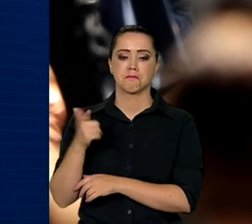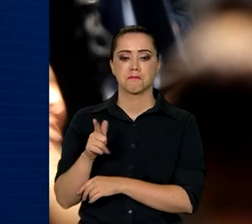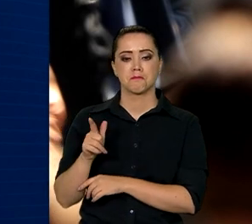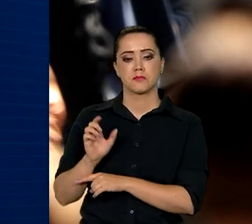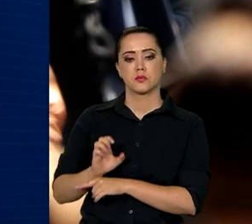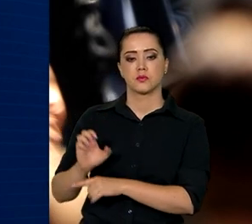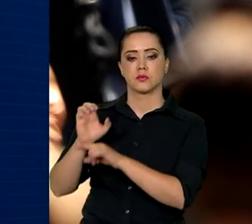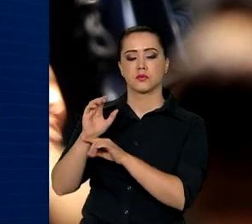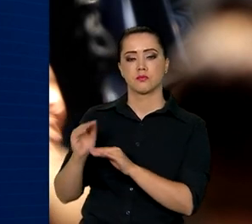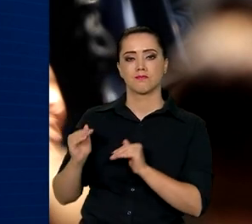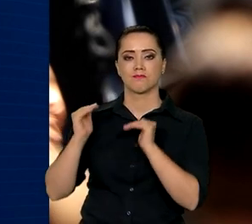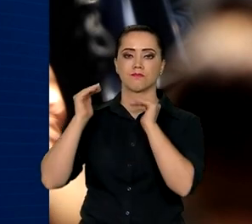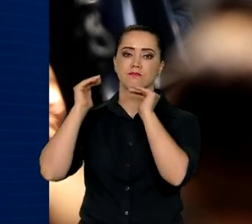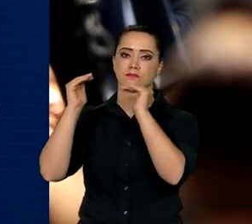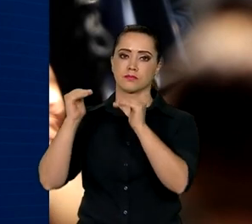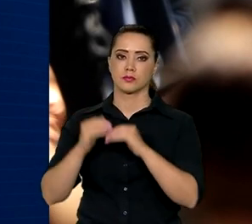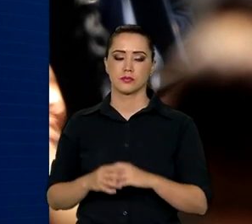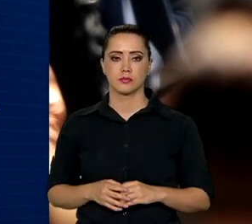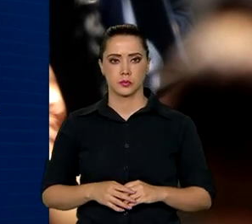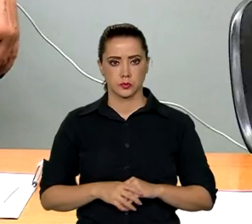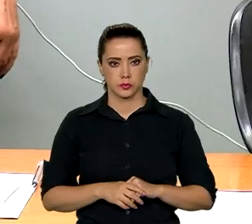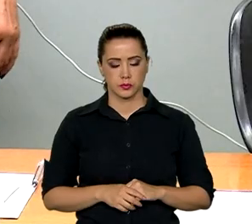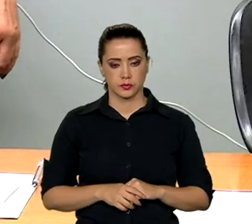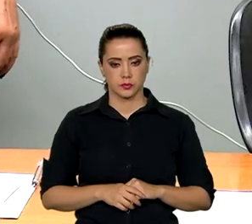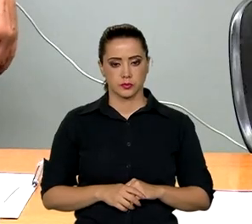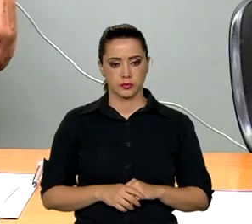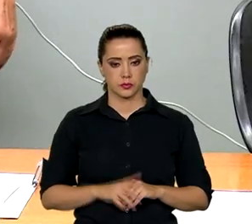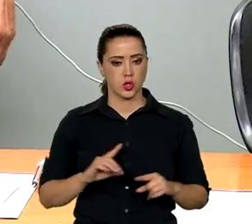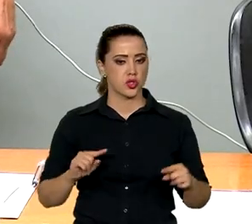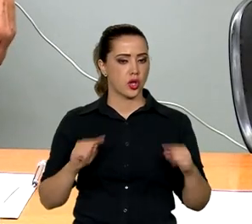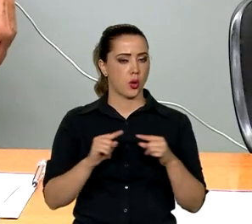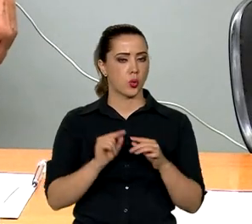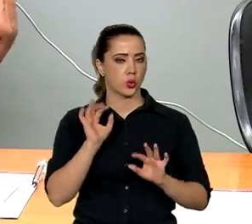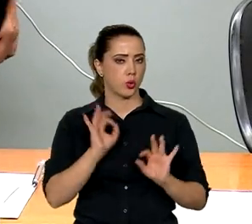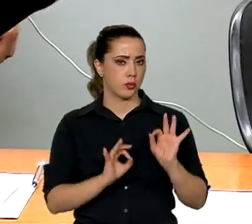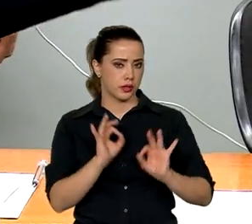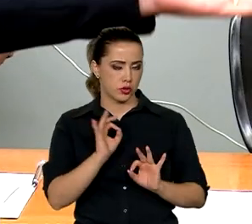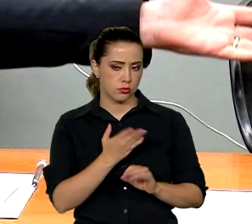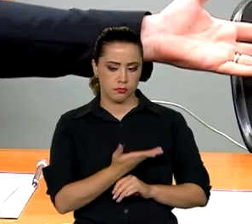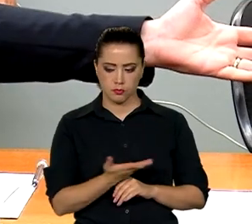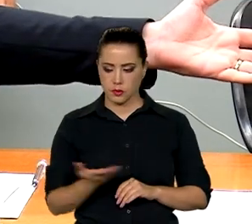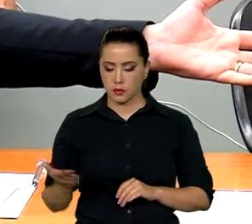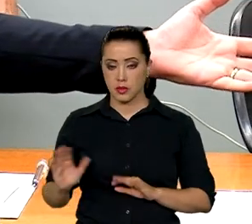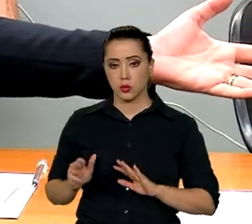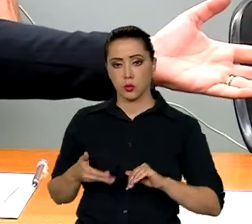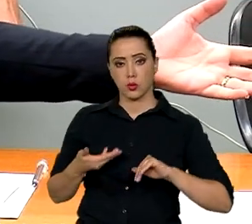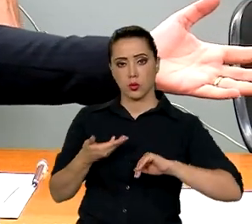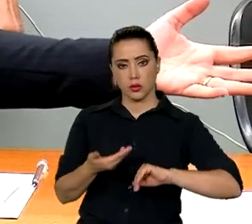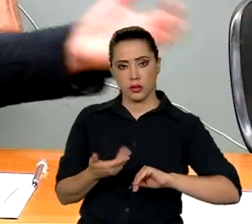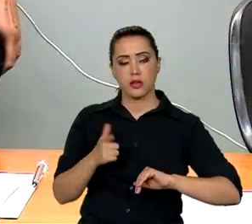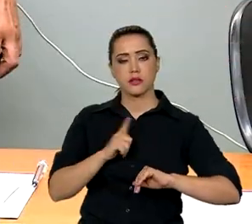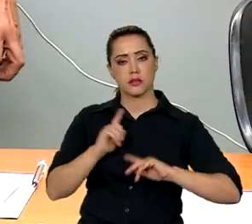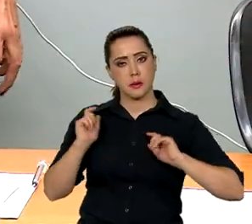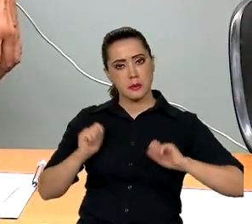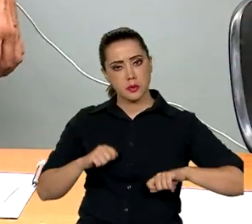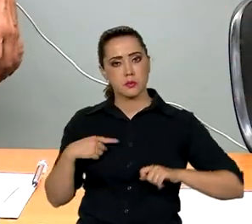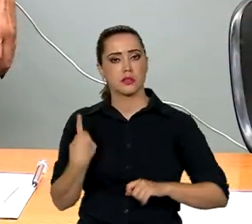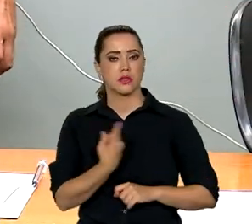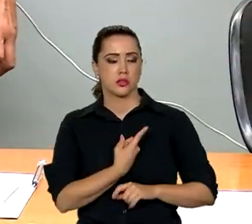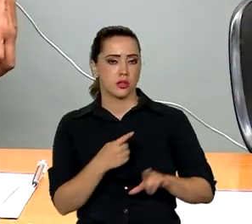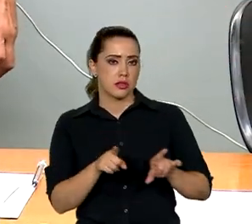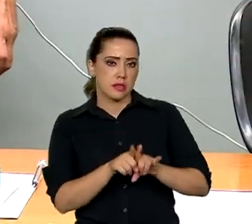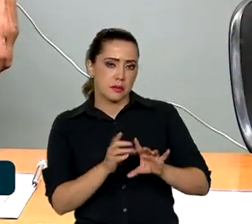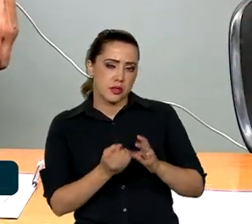reconstrução do Estado e soberania. Com base no planejamento, o Congresso Nacional tem condições, e nós,